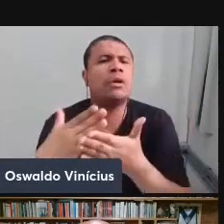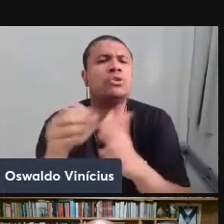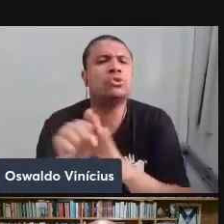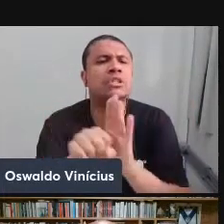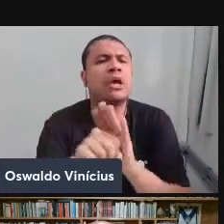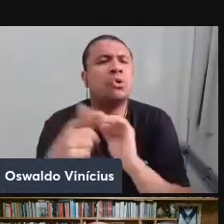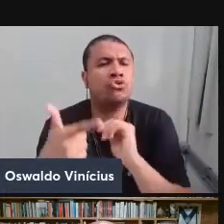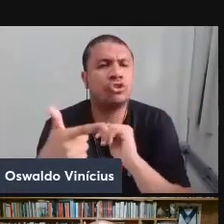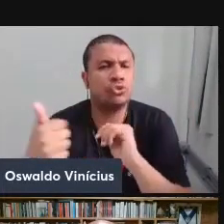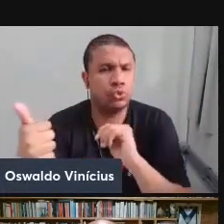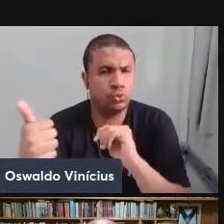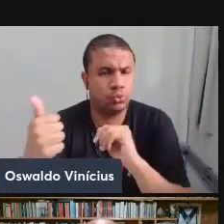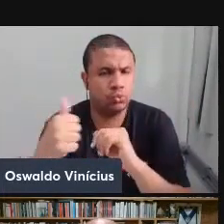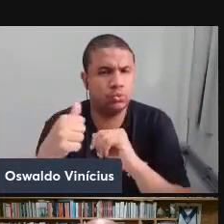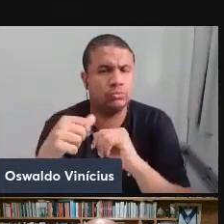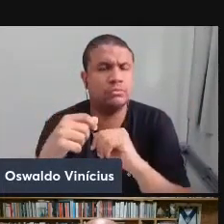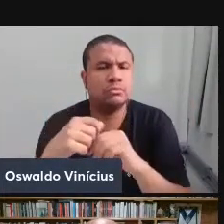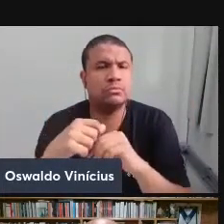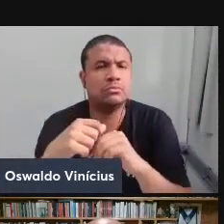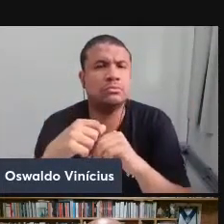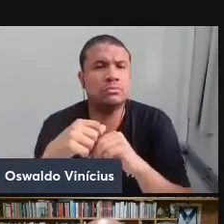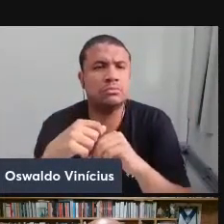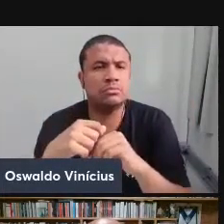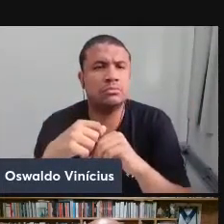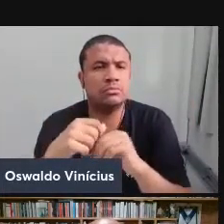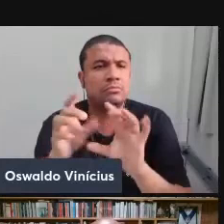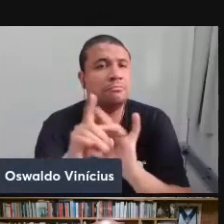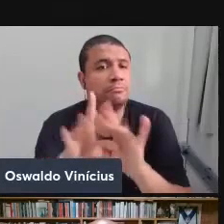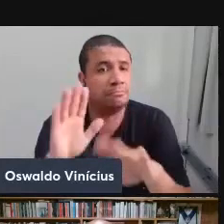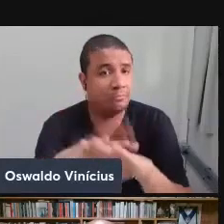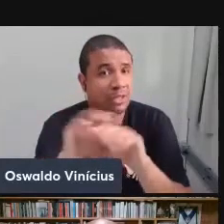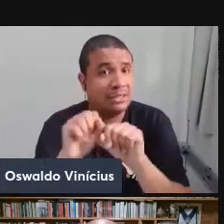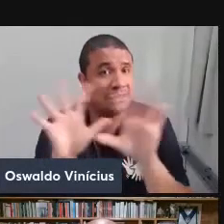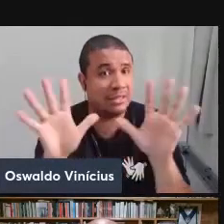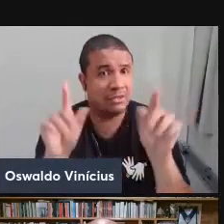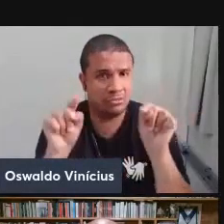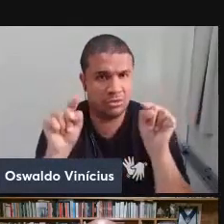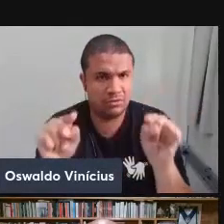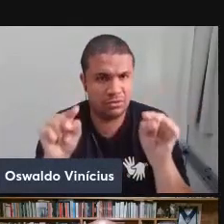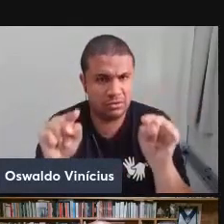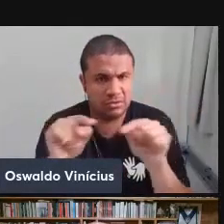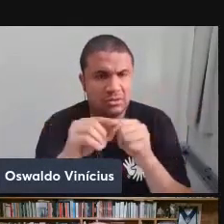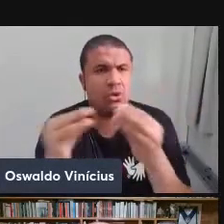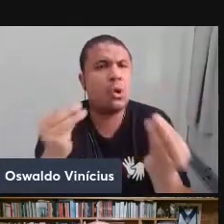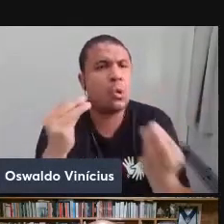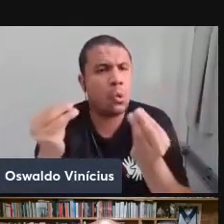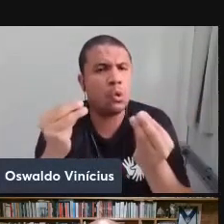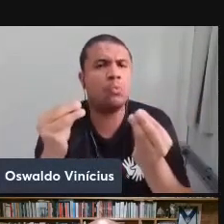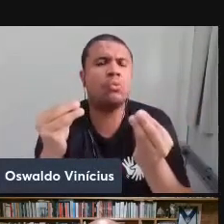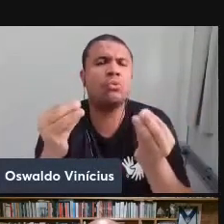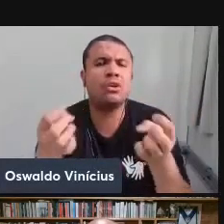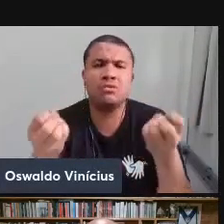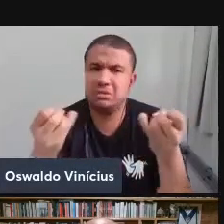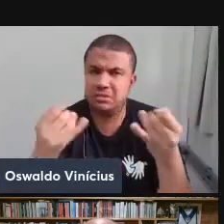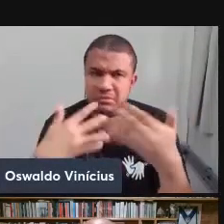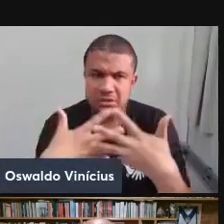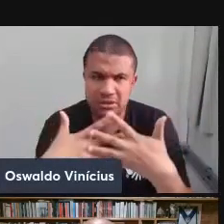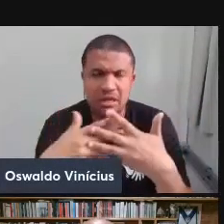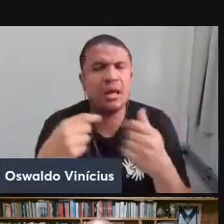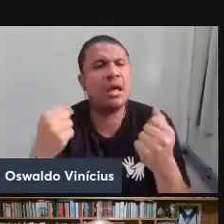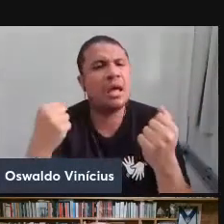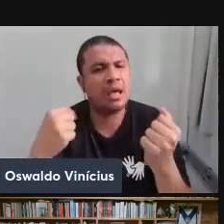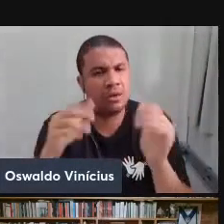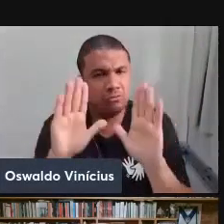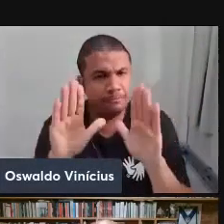XXI. Então, isso só para deixar um pouco claro para vocês de onde eu falo e as questões que eu vou